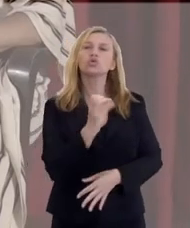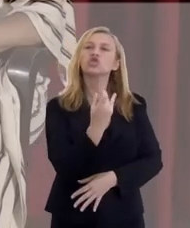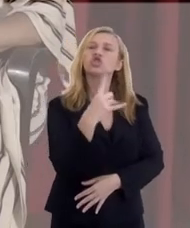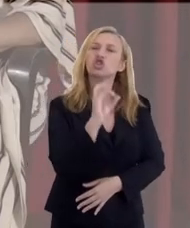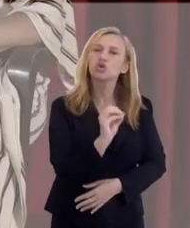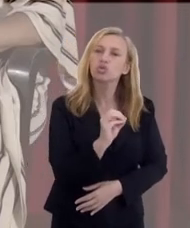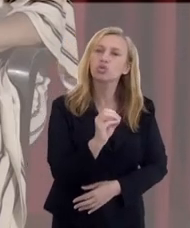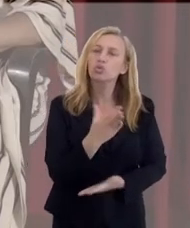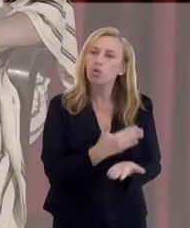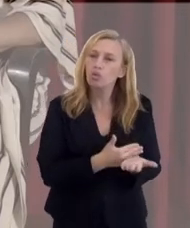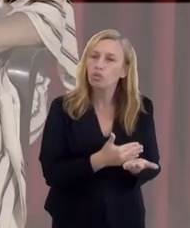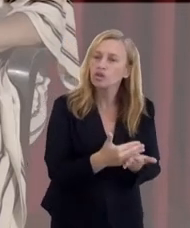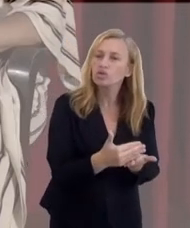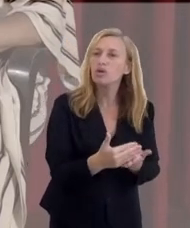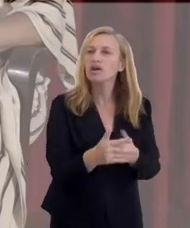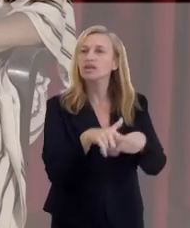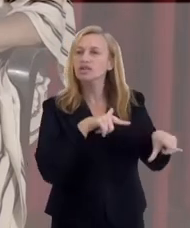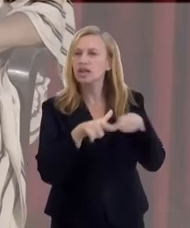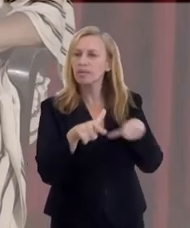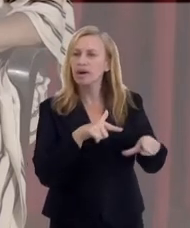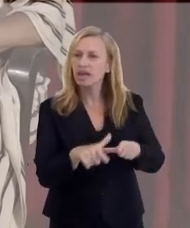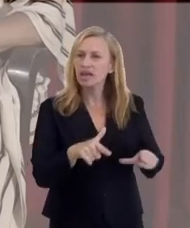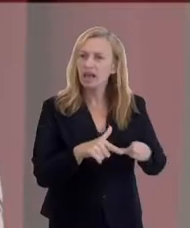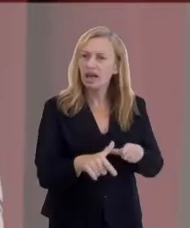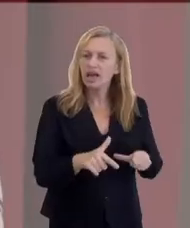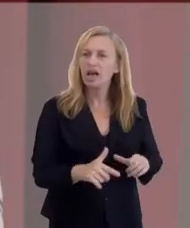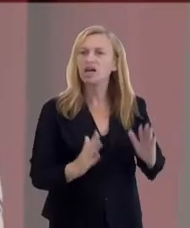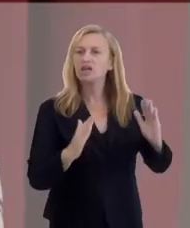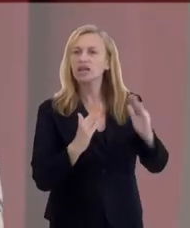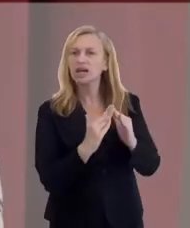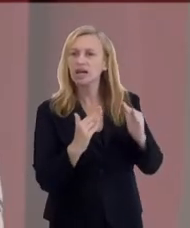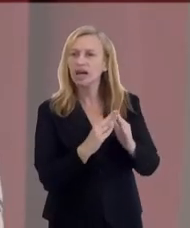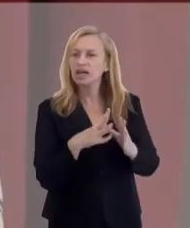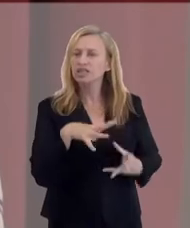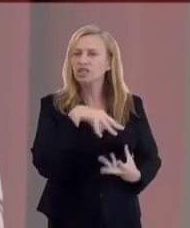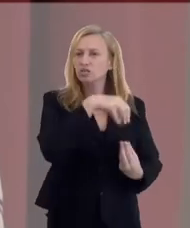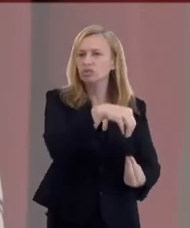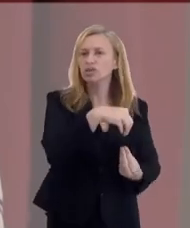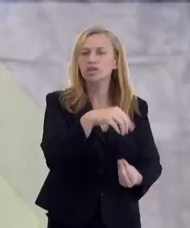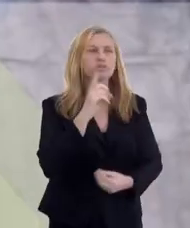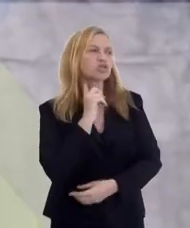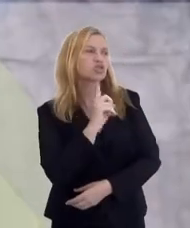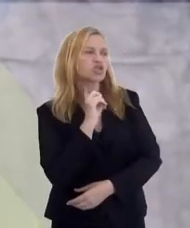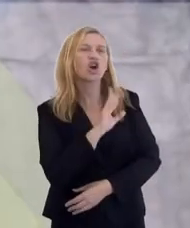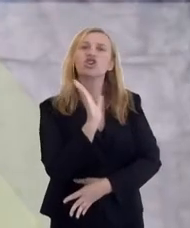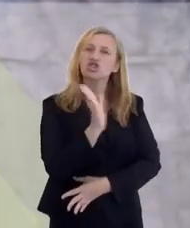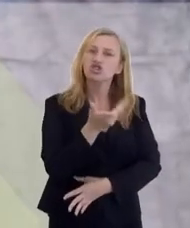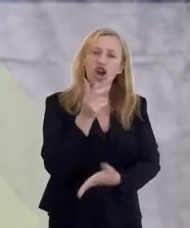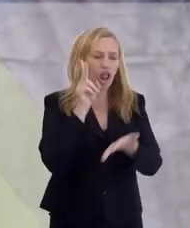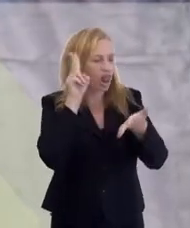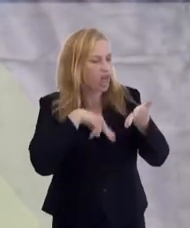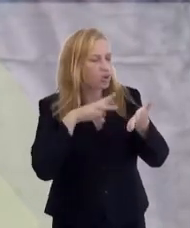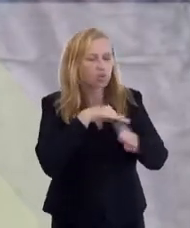começou a trabalhar mediunicamente no Centro Espírita lá em Minas Gerais, ele já leu todas as